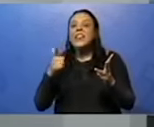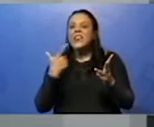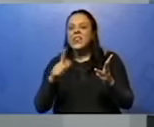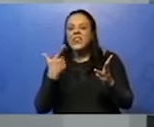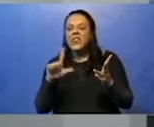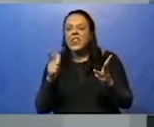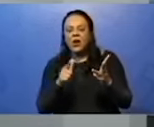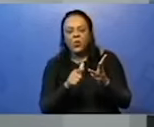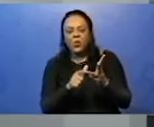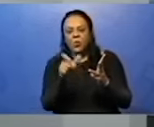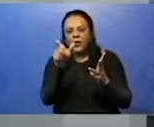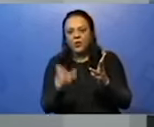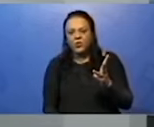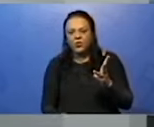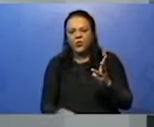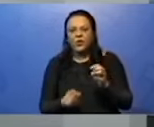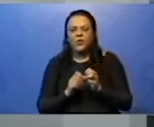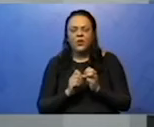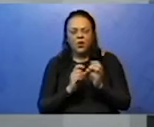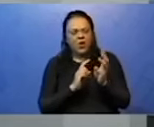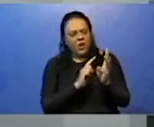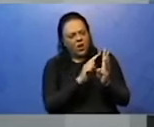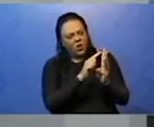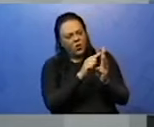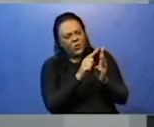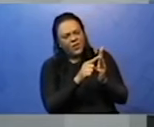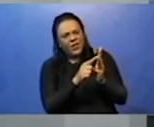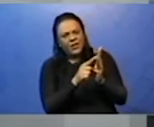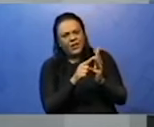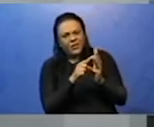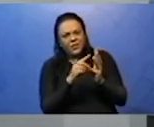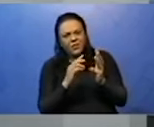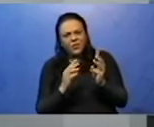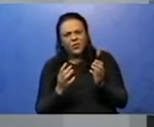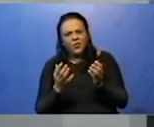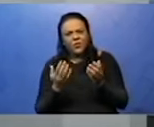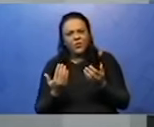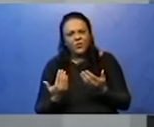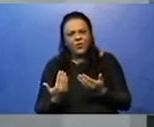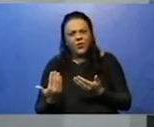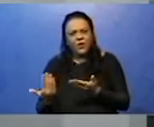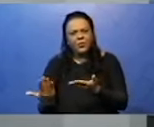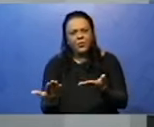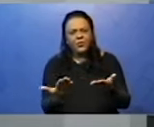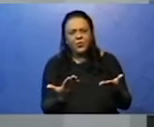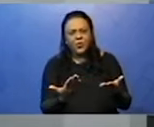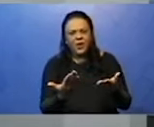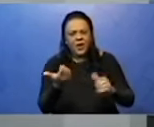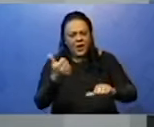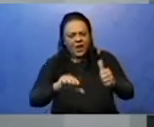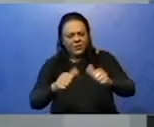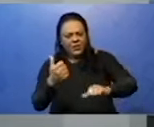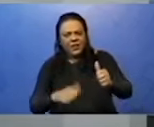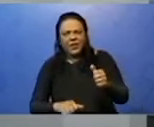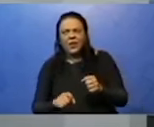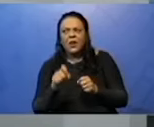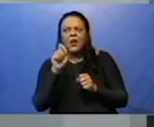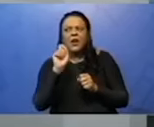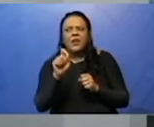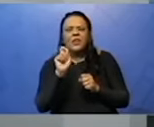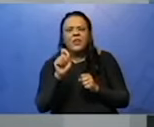para que vocês vejam o que elas significam. O é uma coisa determinada? É aquilo que eu consigo